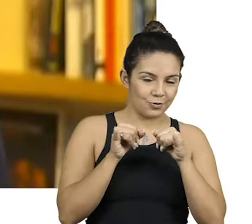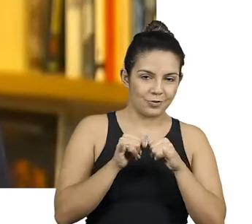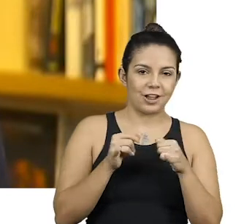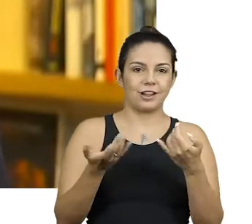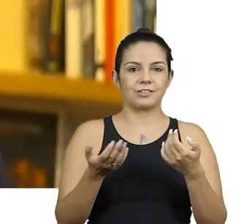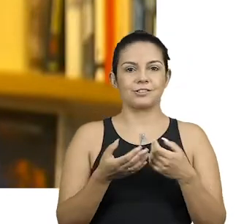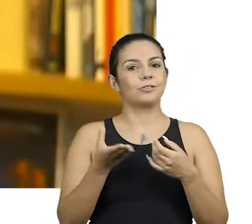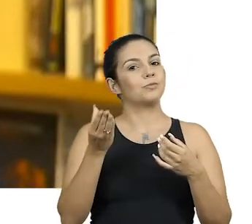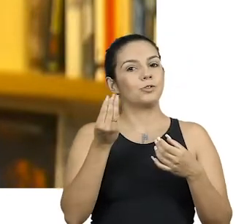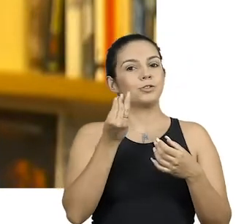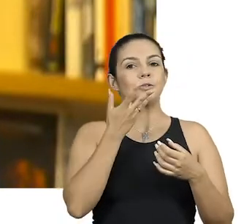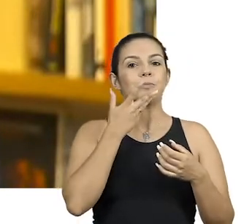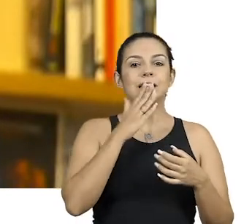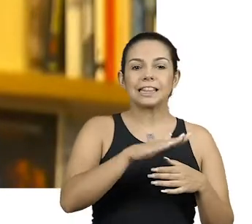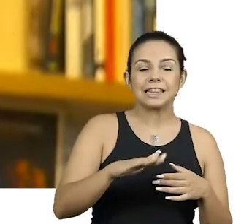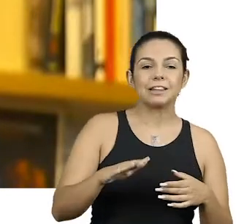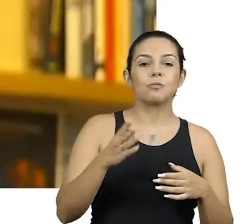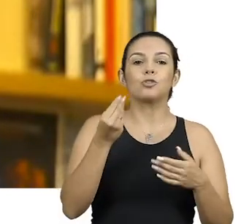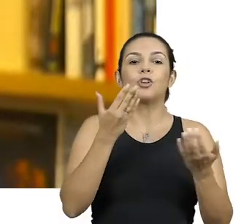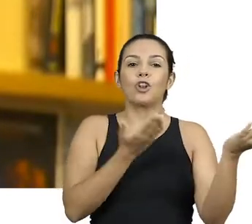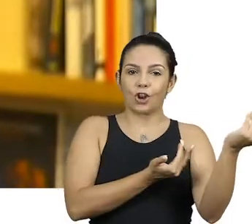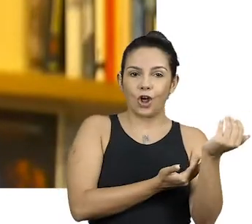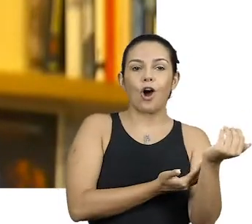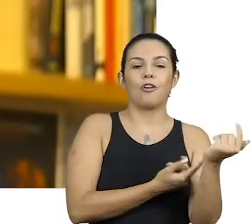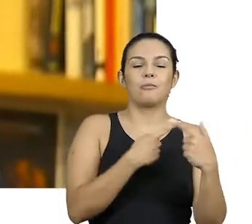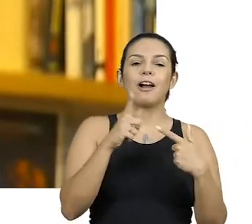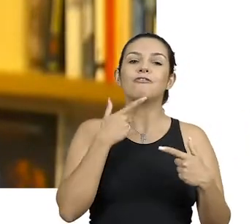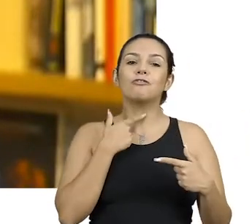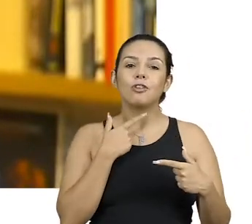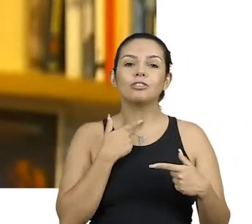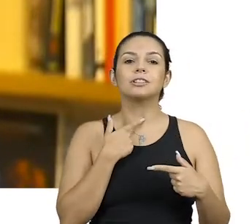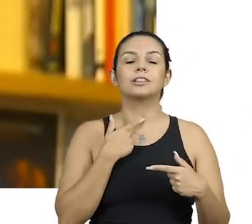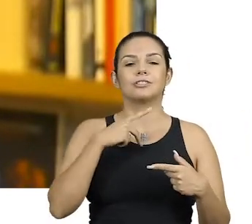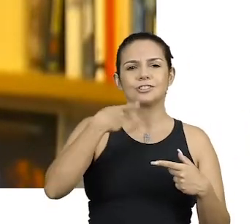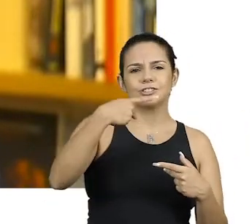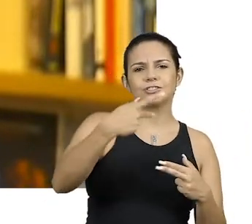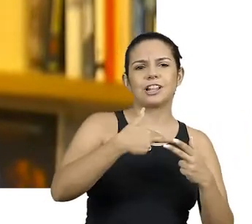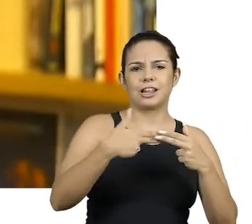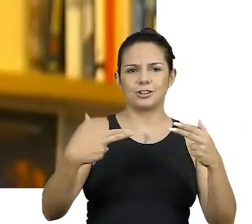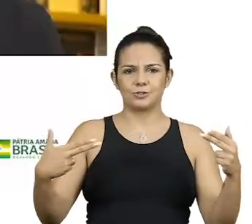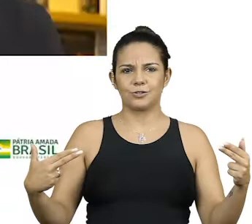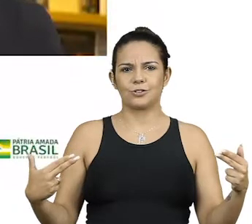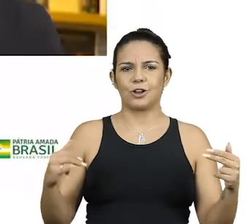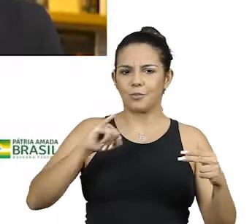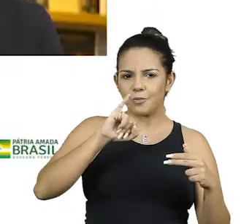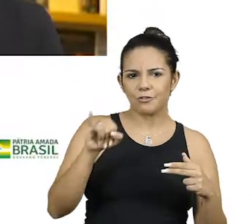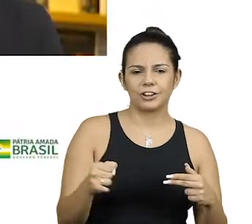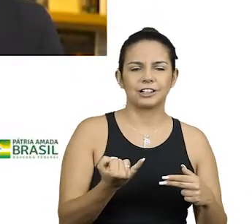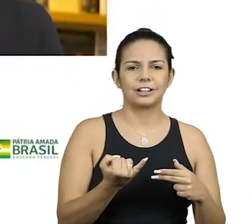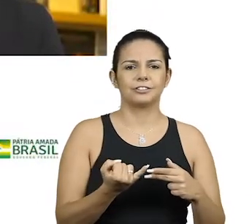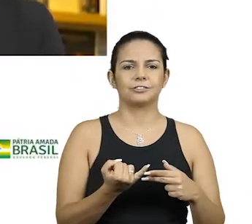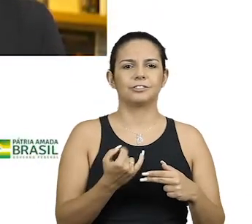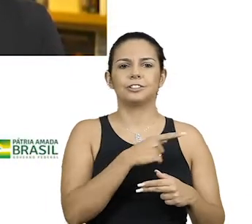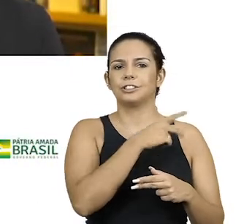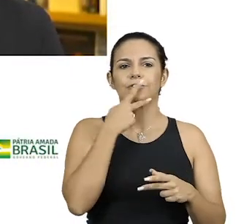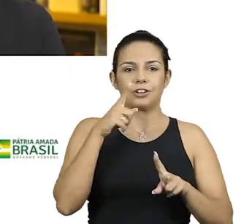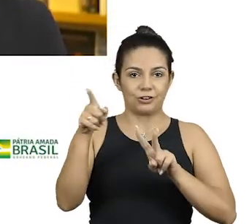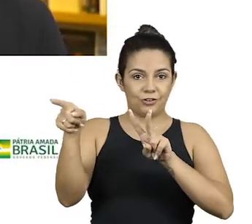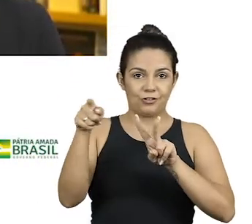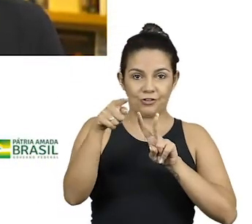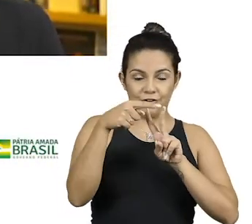meninos, mas muita vontade de dizer as coisas, de aproveitar... Vocês apresentavam em qualquer lugar, não é, Biel?